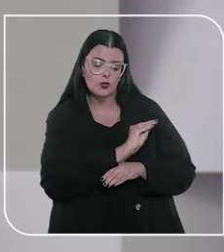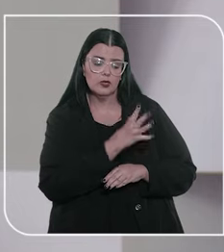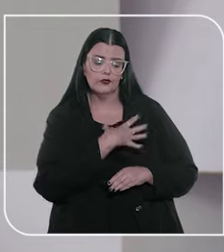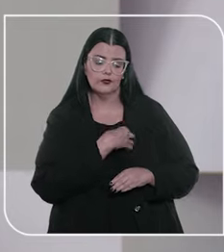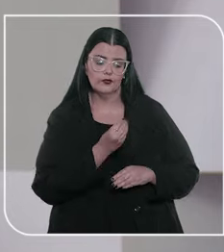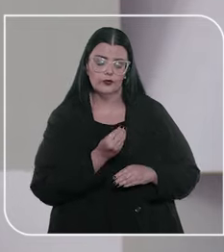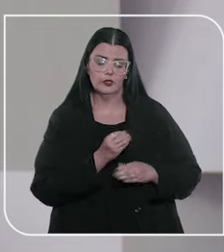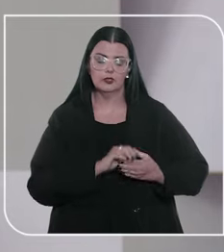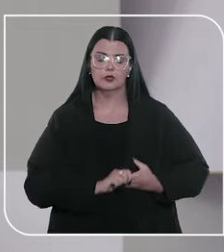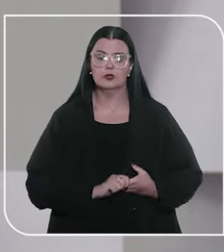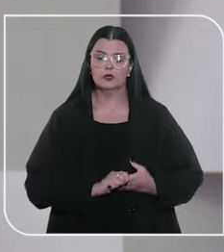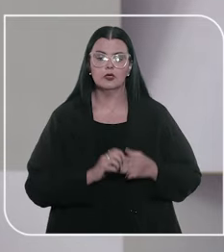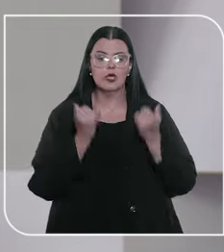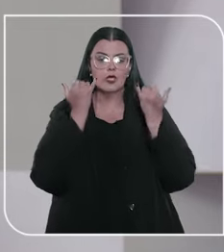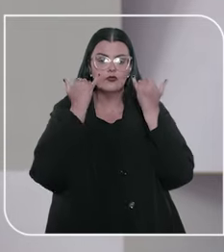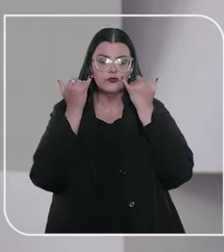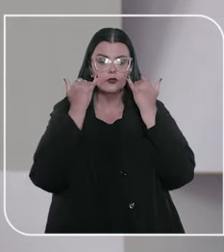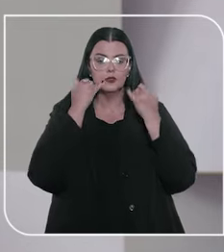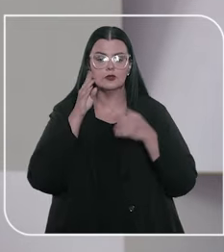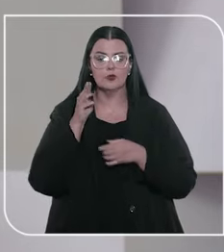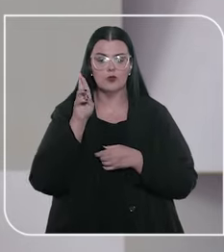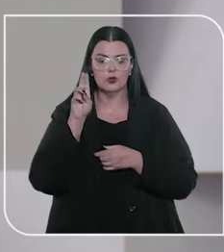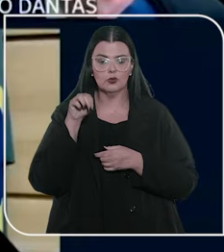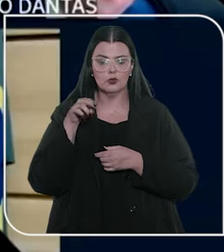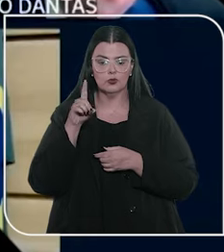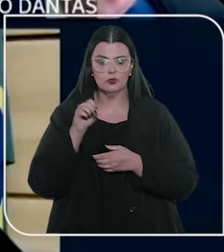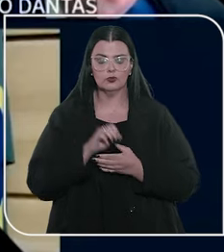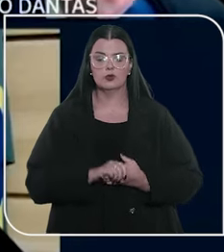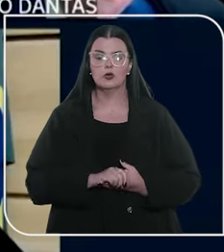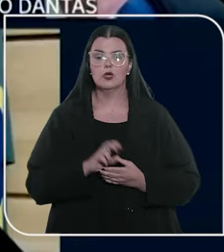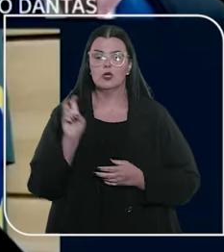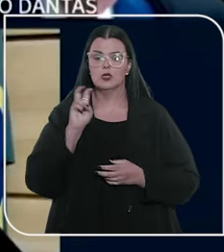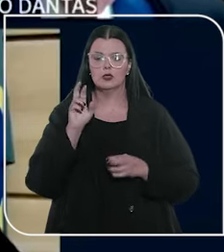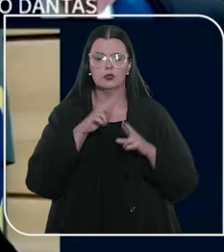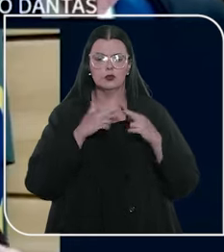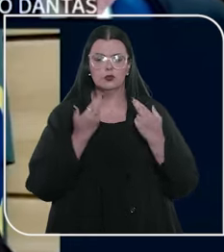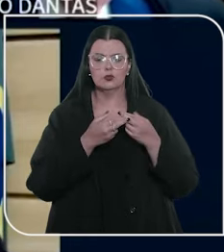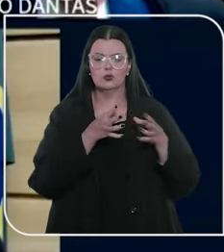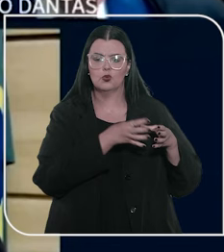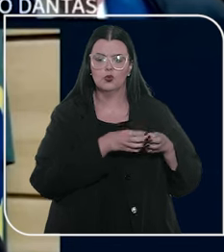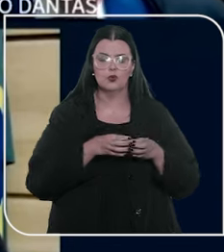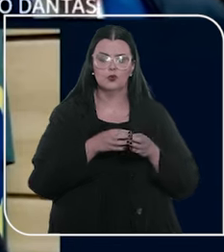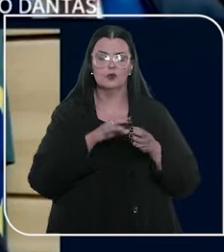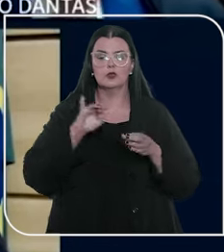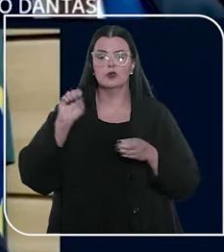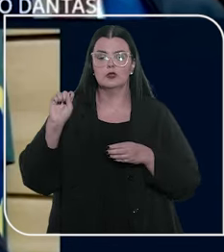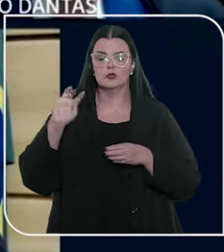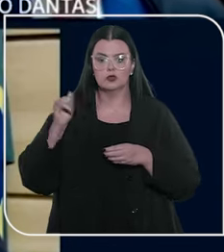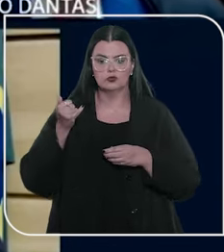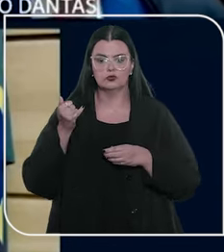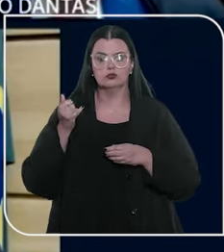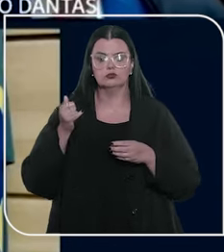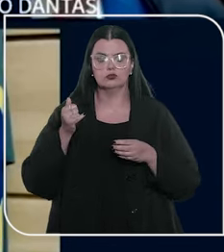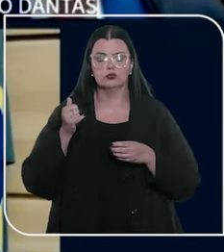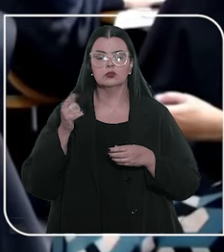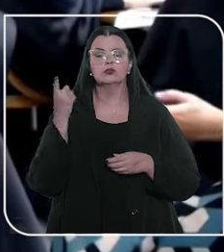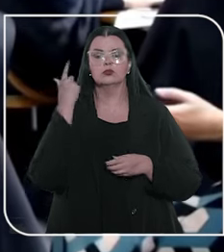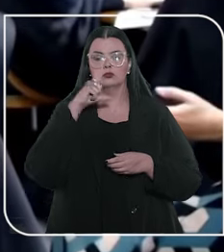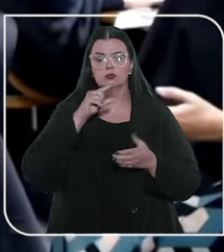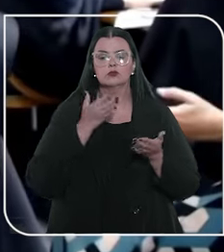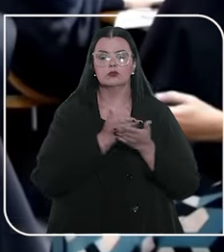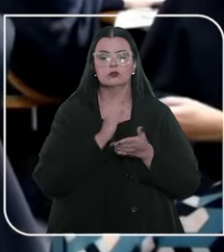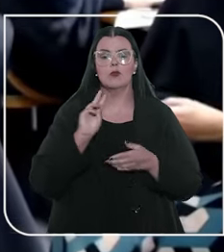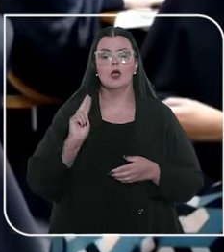das filhas. A informação vem com o Bruno Silveira. A quinta turma do Superior Tribunal de Justiça, por unanimidade,